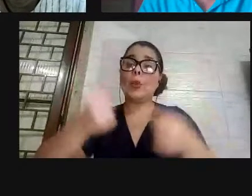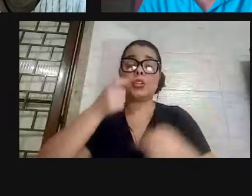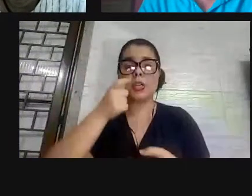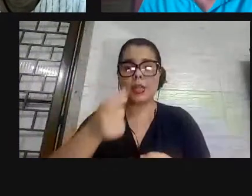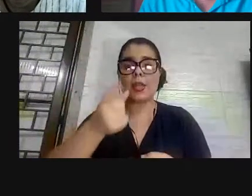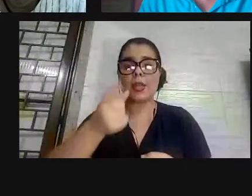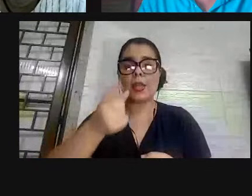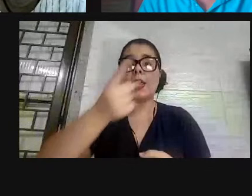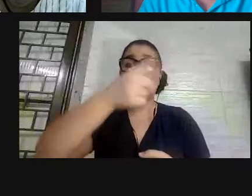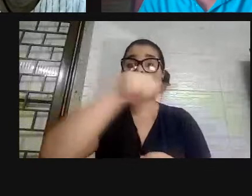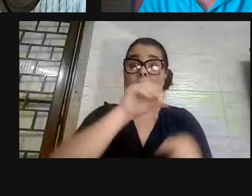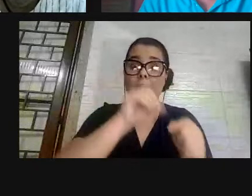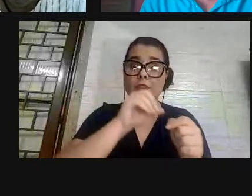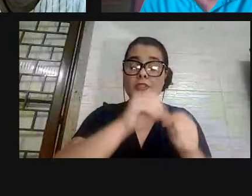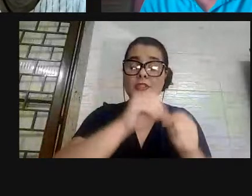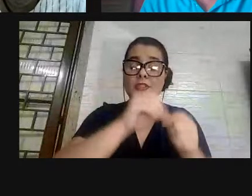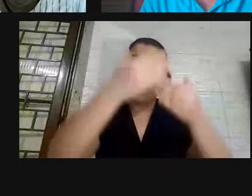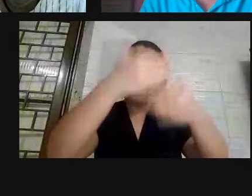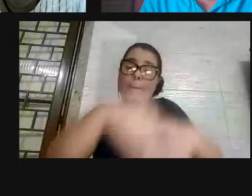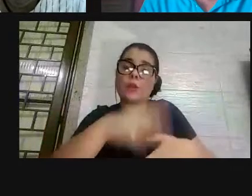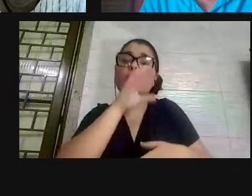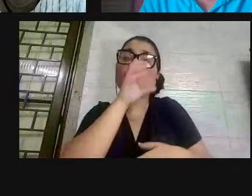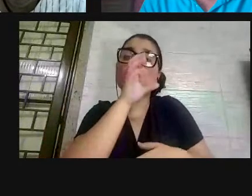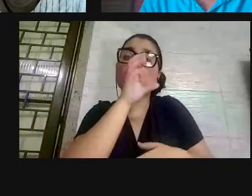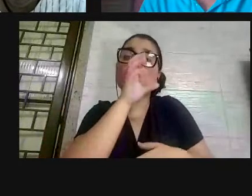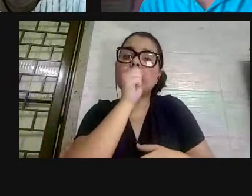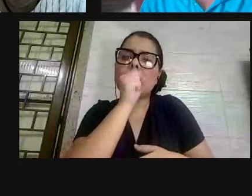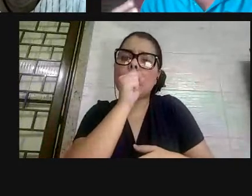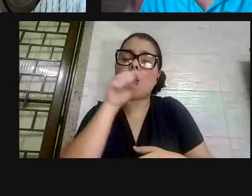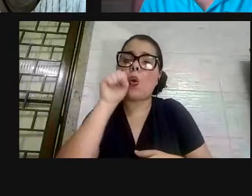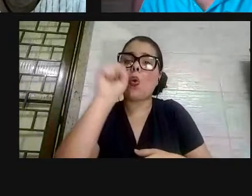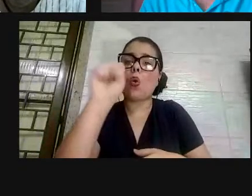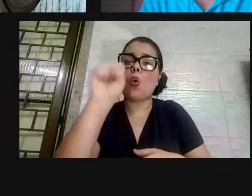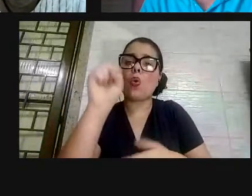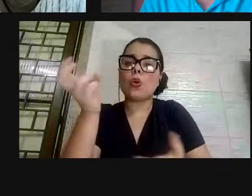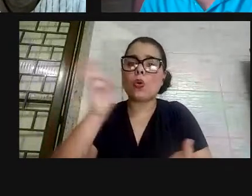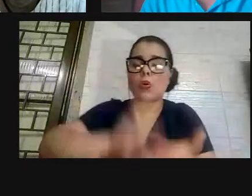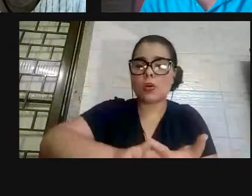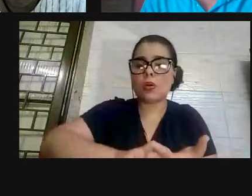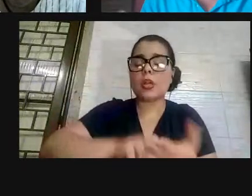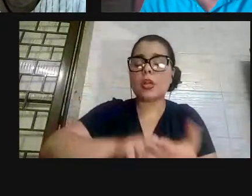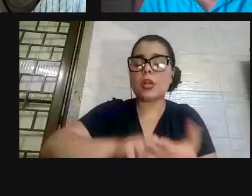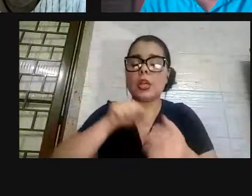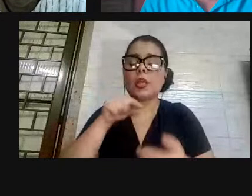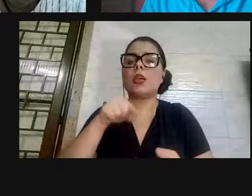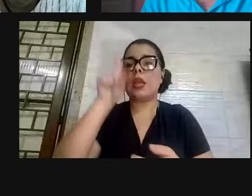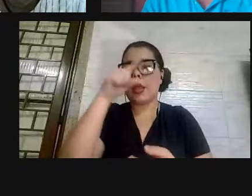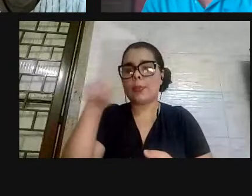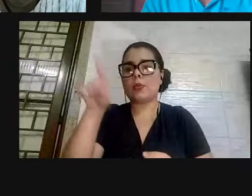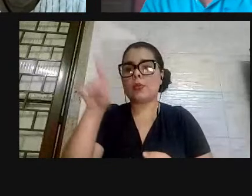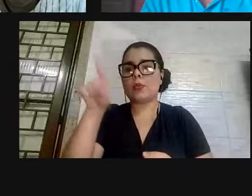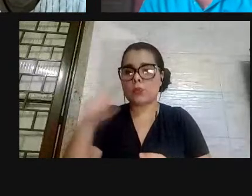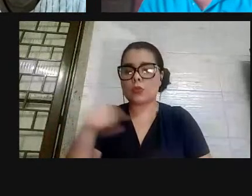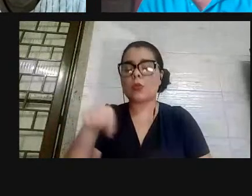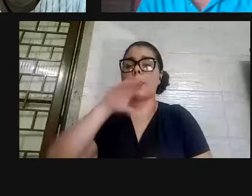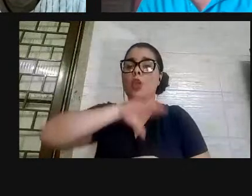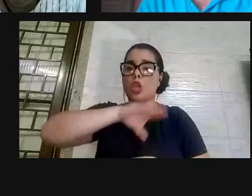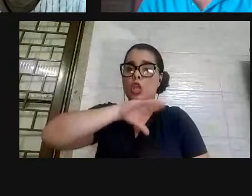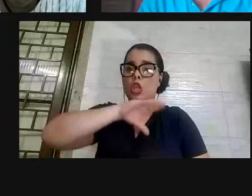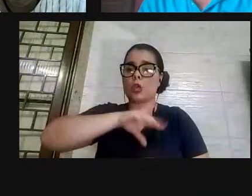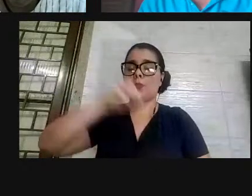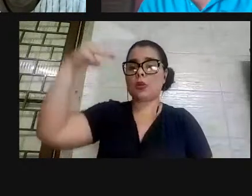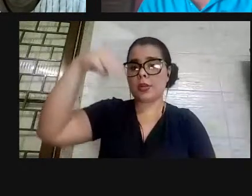uma prova num sábado às oito da manhã, múltiplas escolhas, desde matemática, e